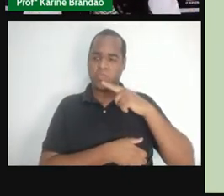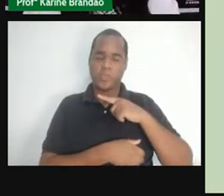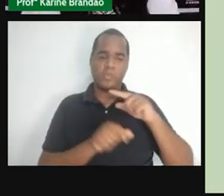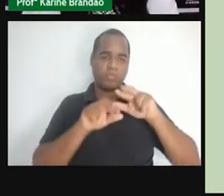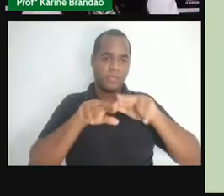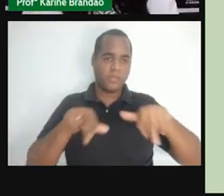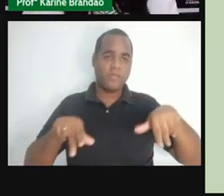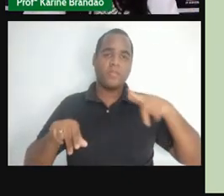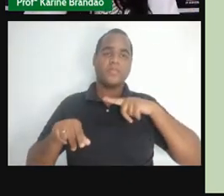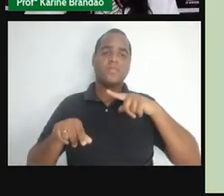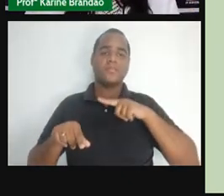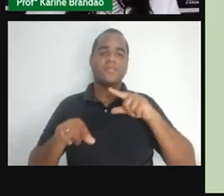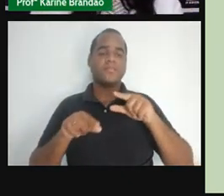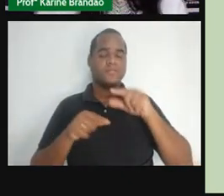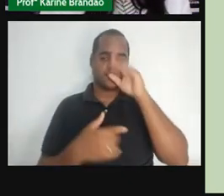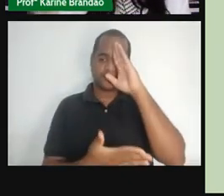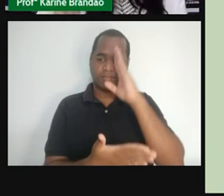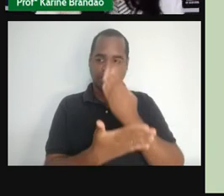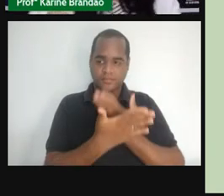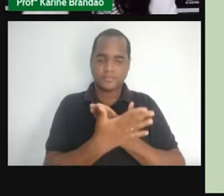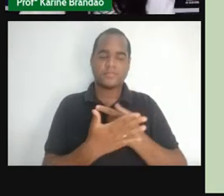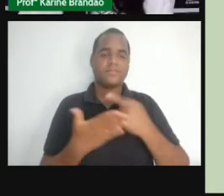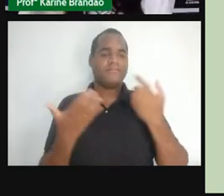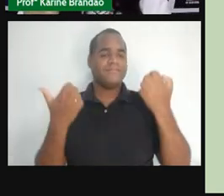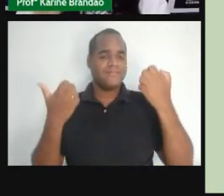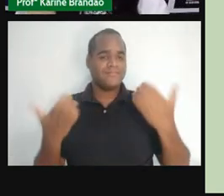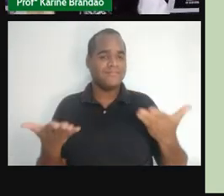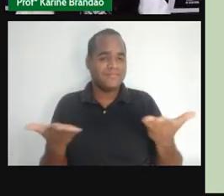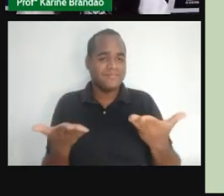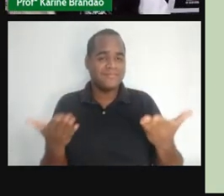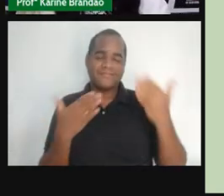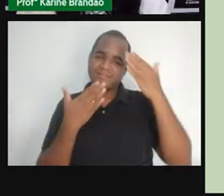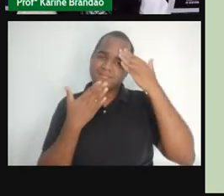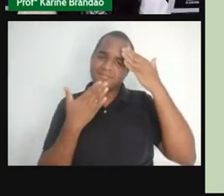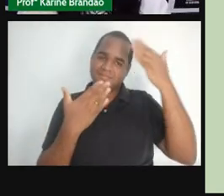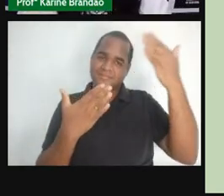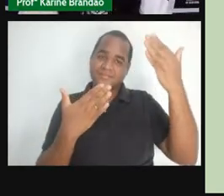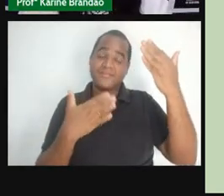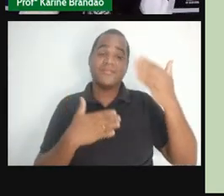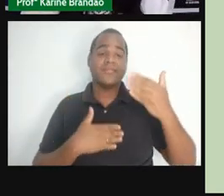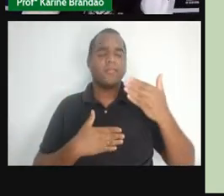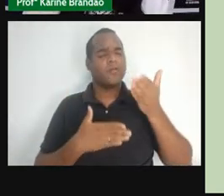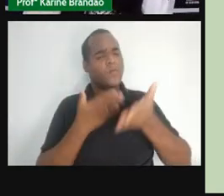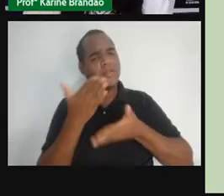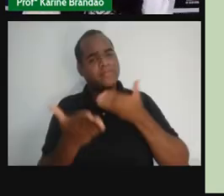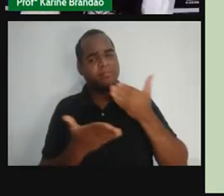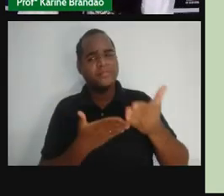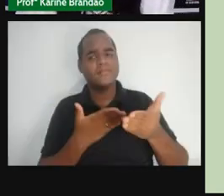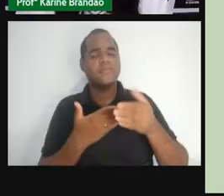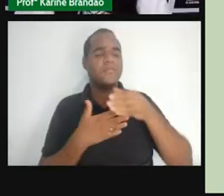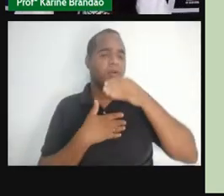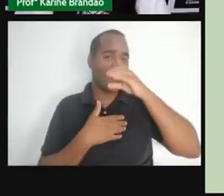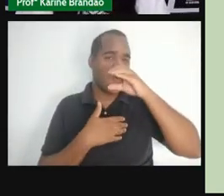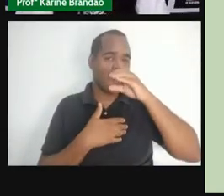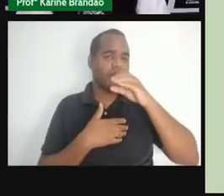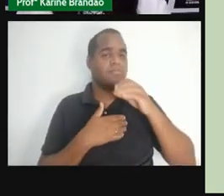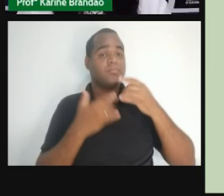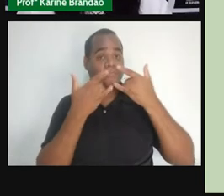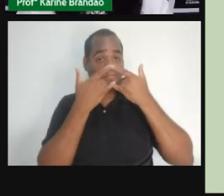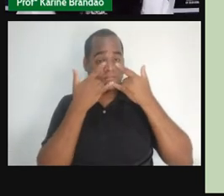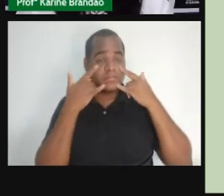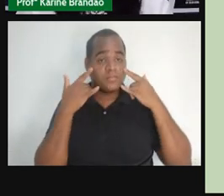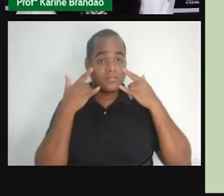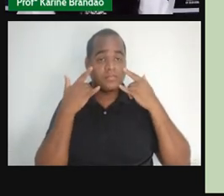né, de buscar mais informações também, sempre lembrando de buscar informações confiáveis, né? E eu fico por